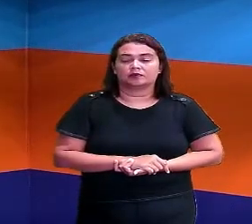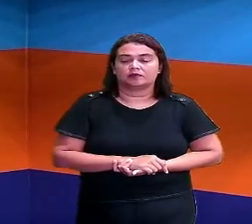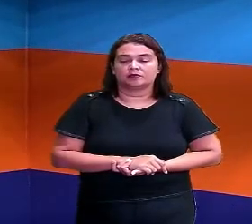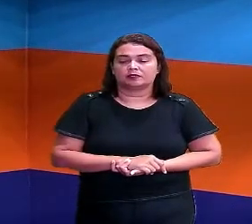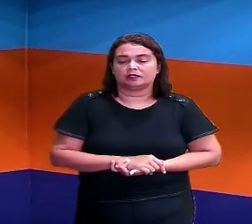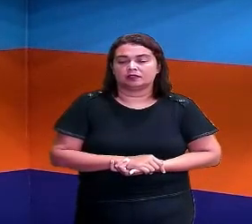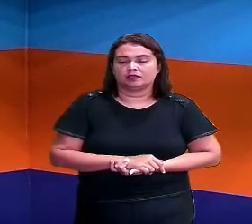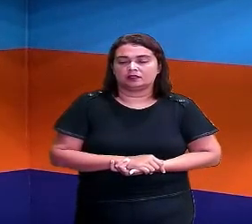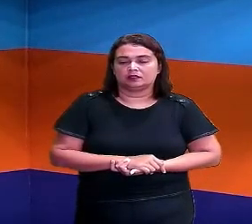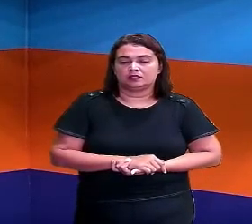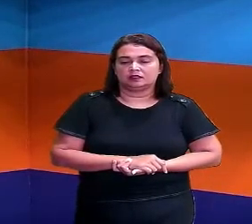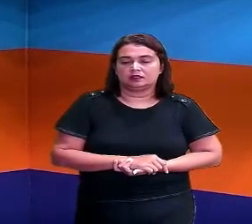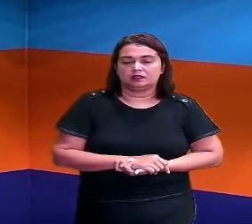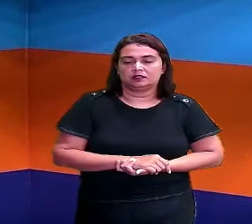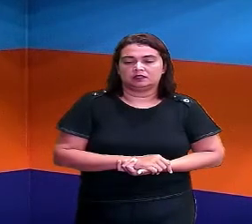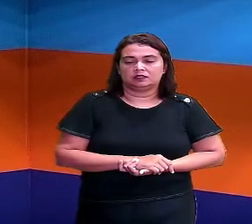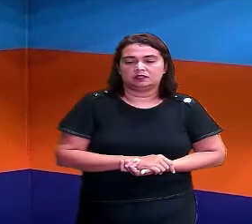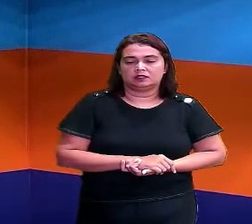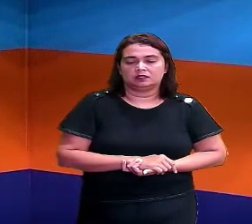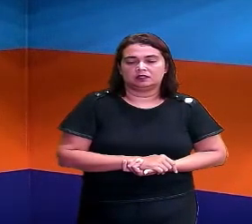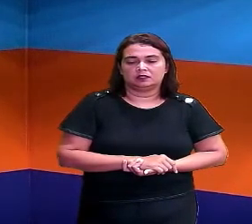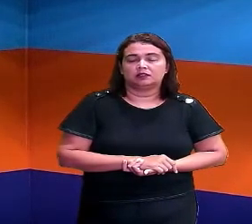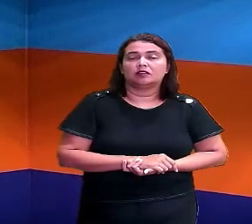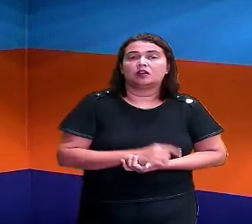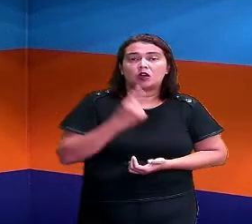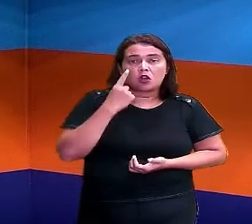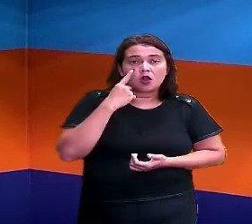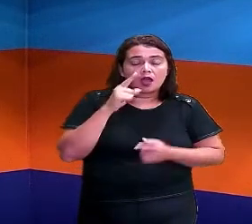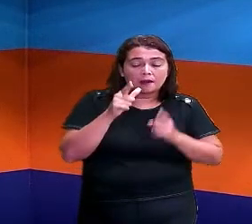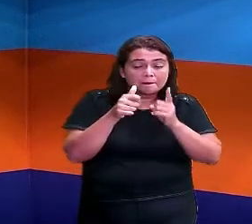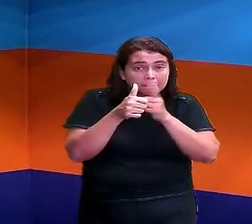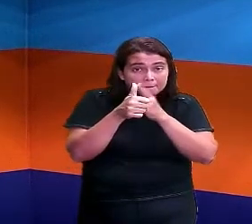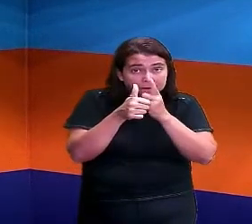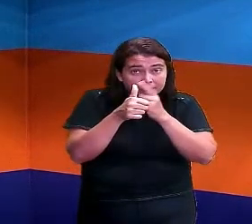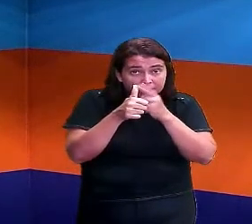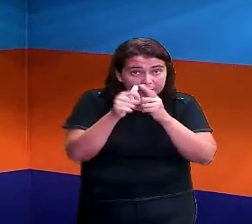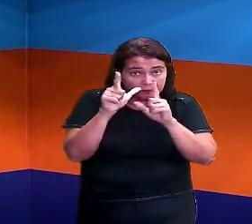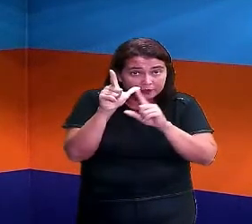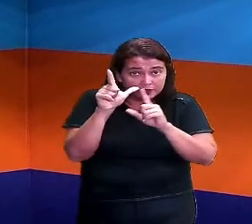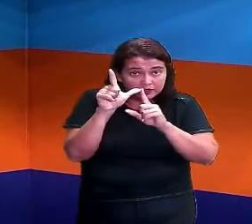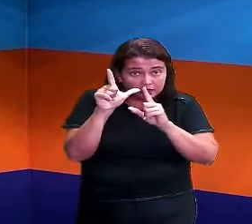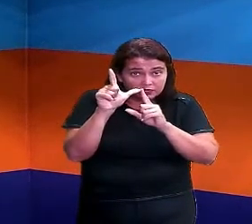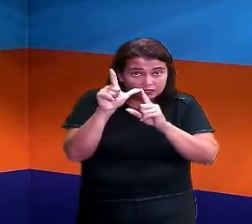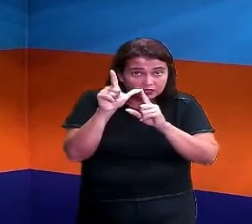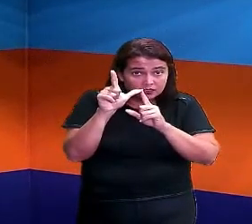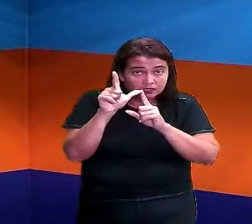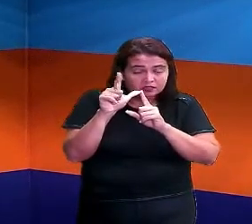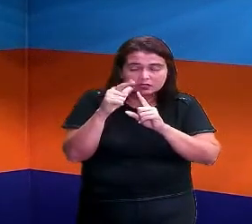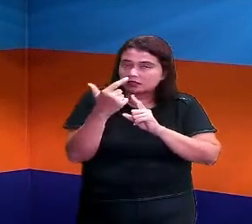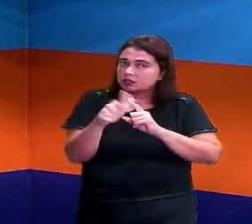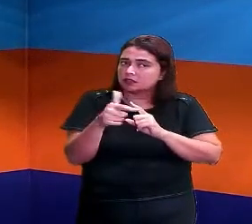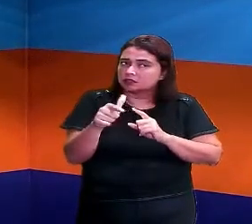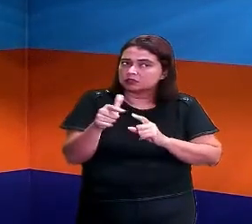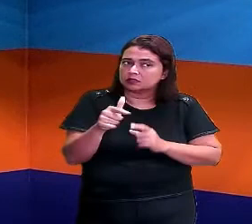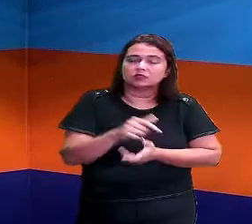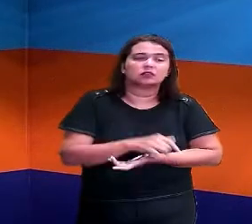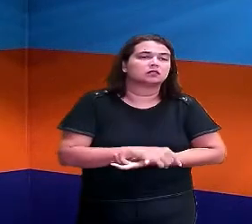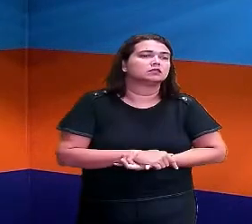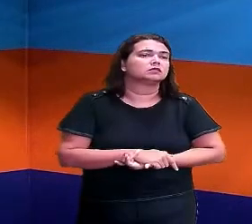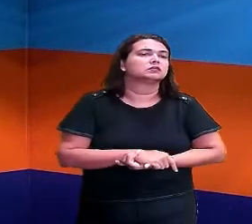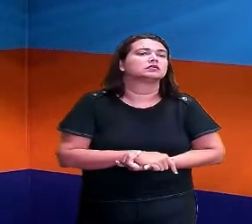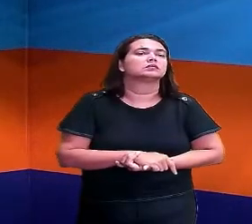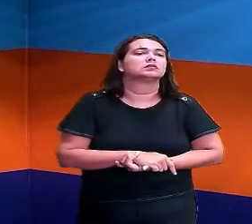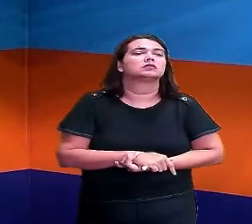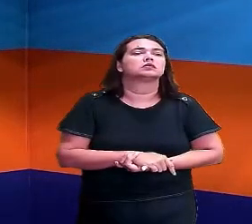um nome que inicie. Tem que olhar sempre aqui, ó, a primeira letrinha. Então, não tem nome com a letra